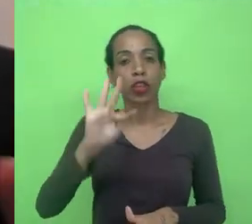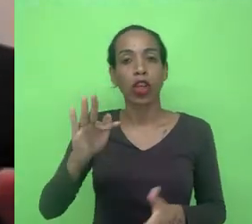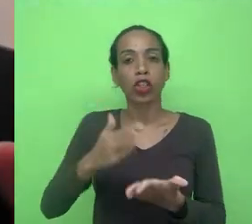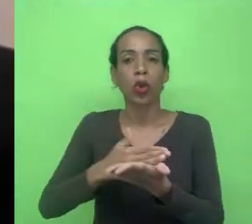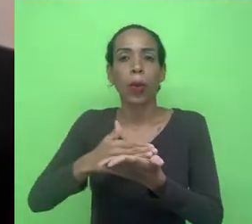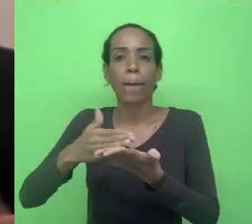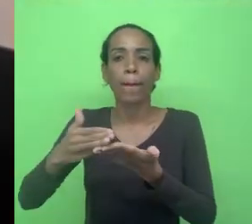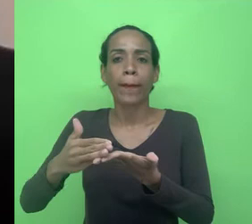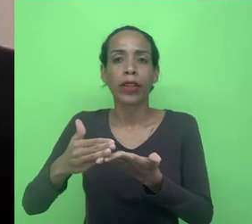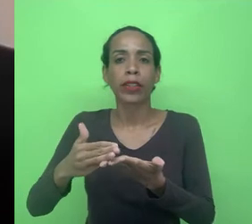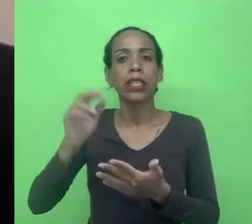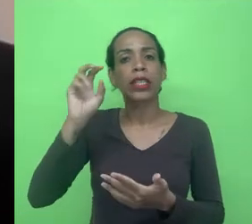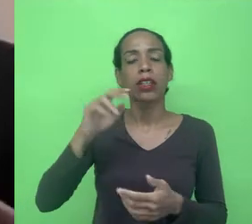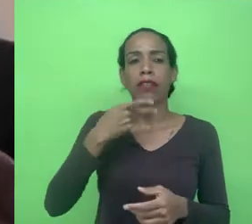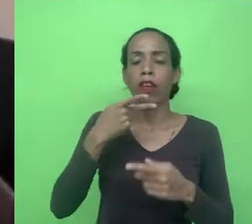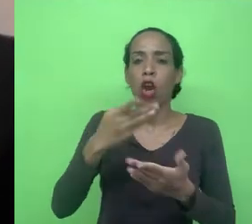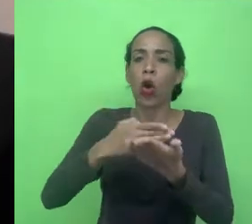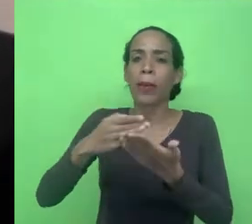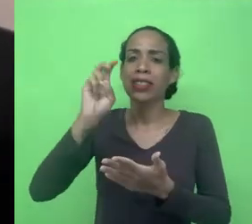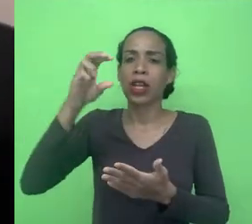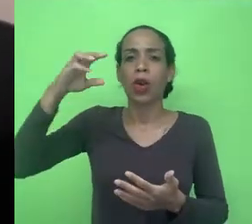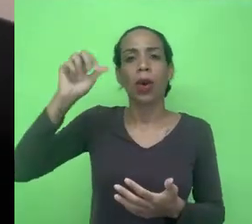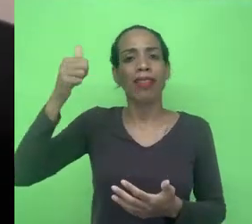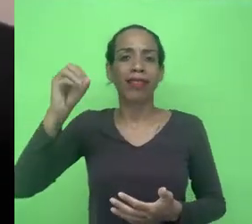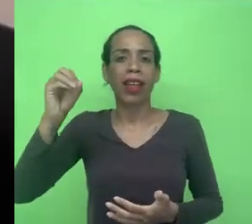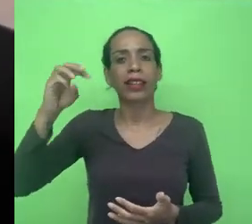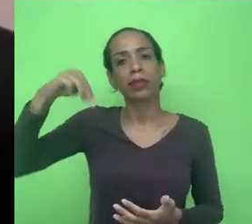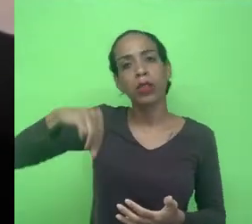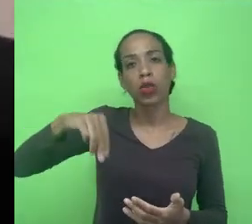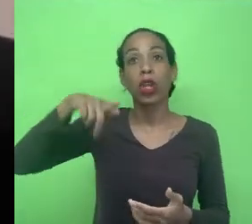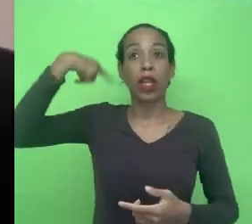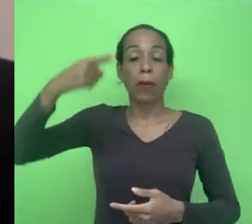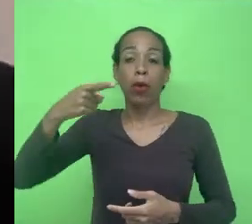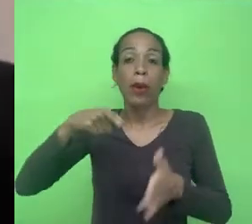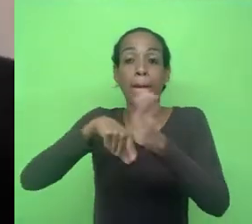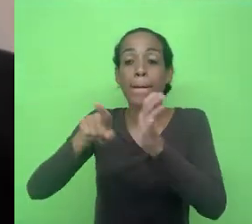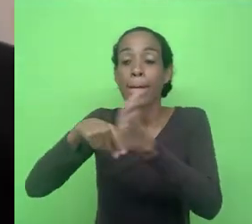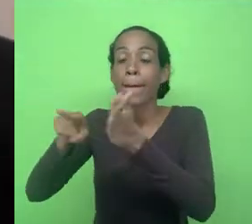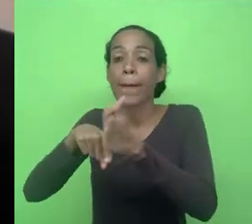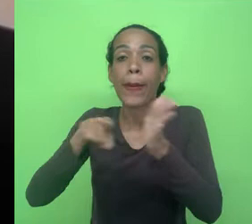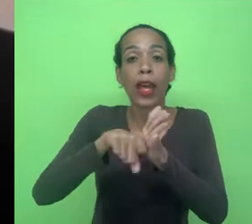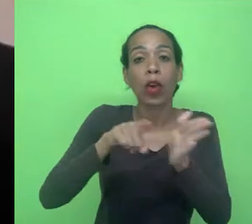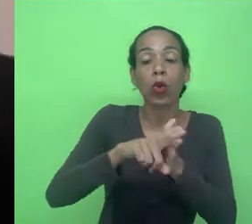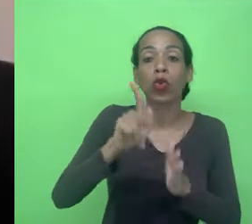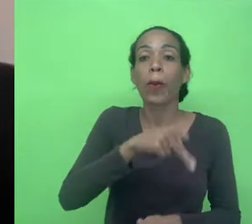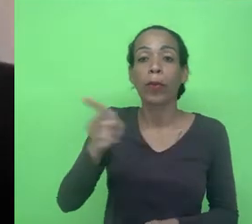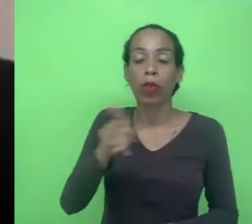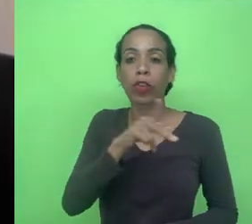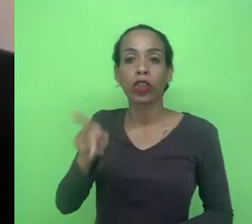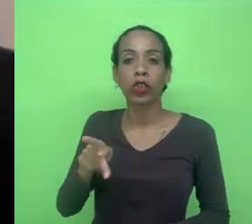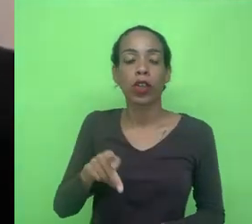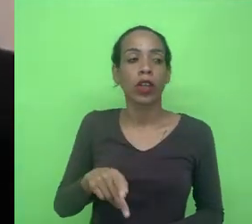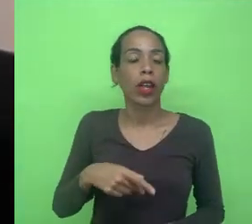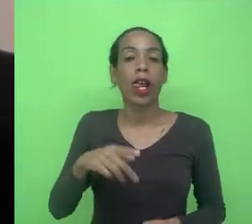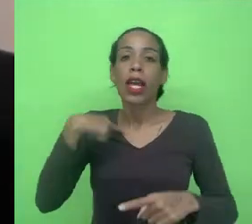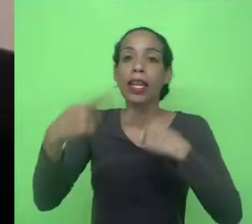em torno de 5 a 10 minutos, para, seguida, passarmos as perguntas dos professores. E aí a Patrícia vai poder me corrigir lá para falar do curso